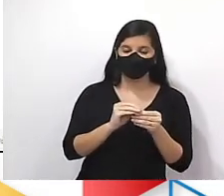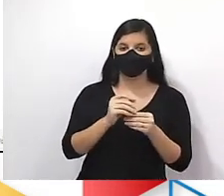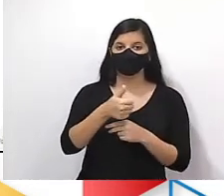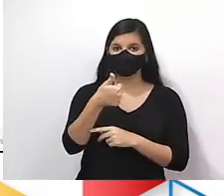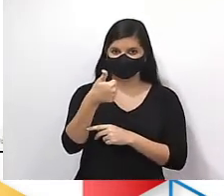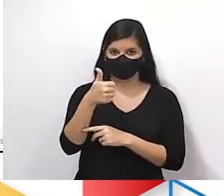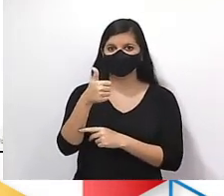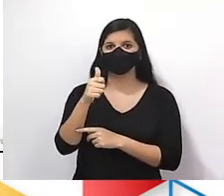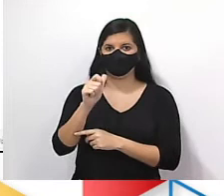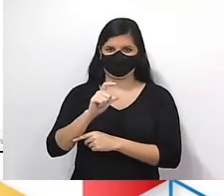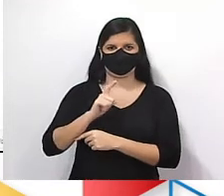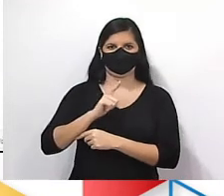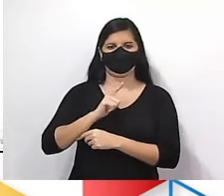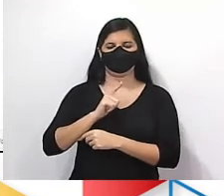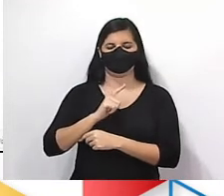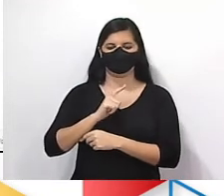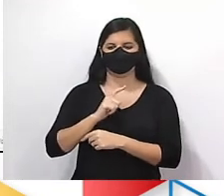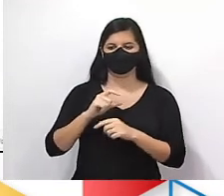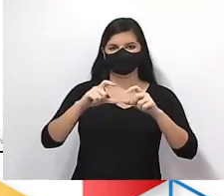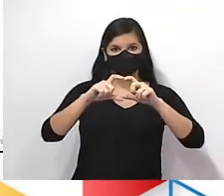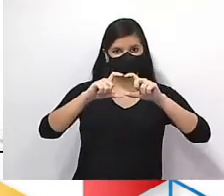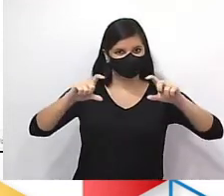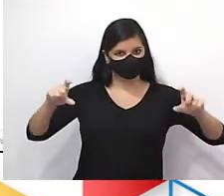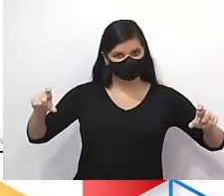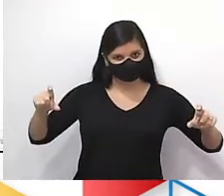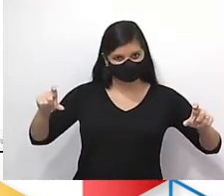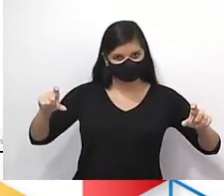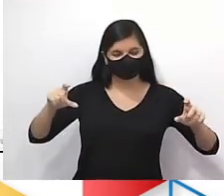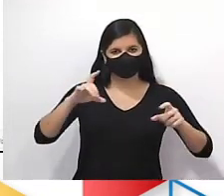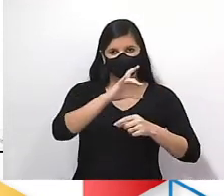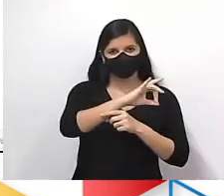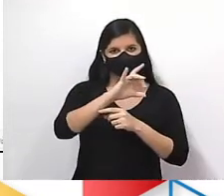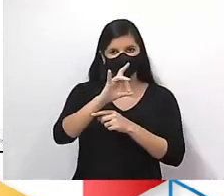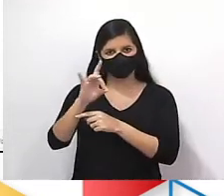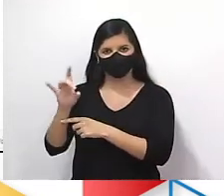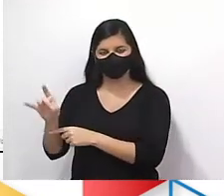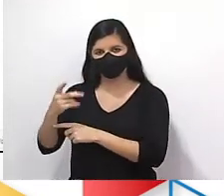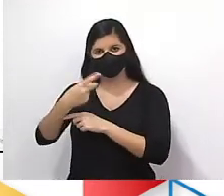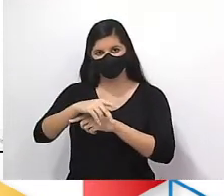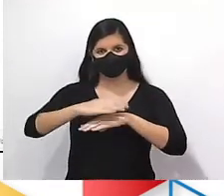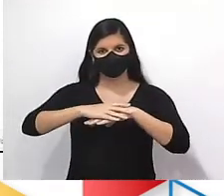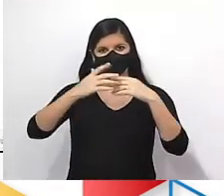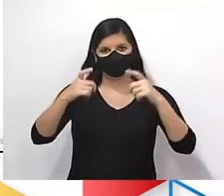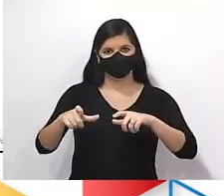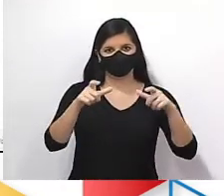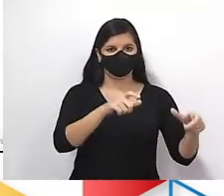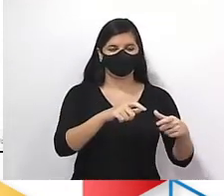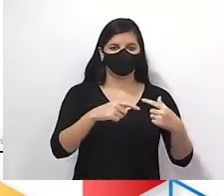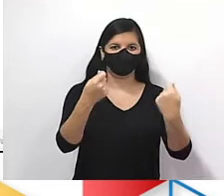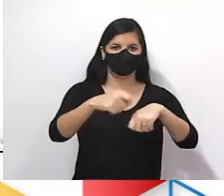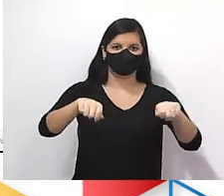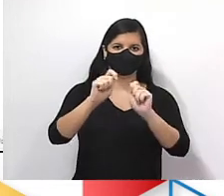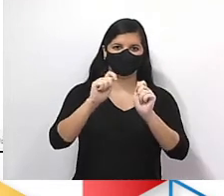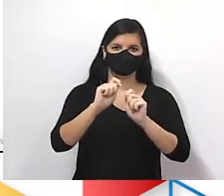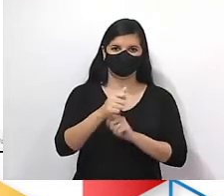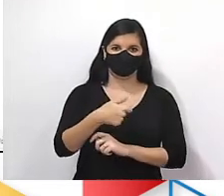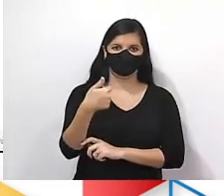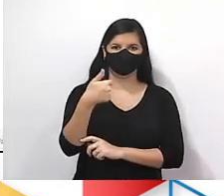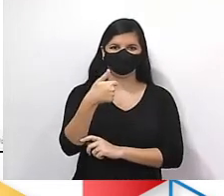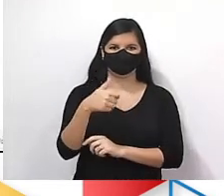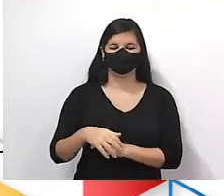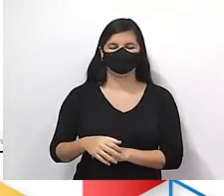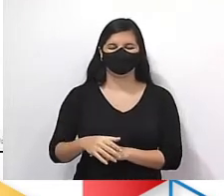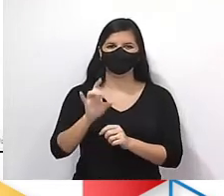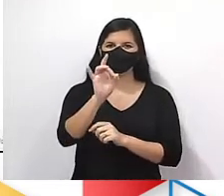o primeiro termo. E para expressar cada termo em função da posição, eu não preciso do primeiro termo.